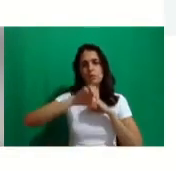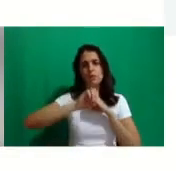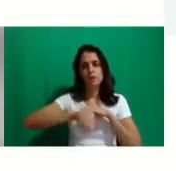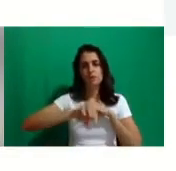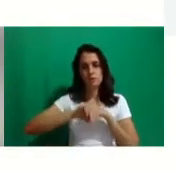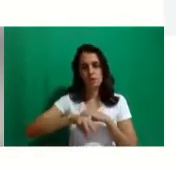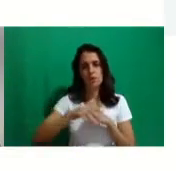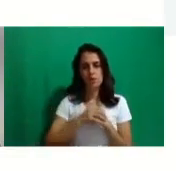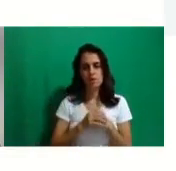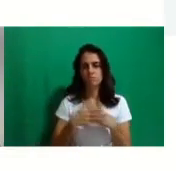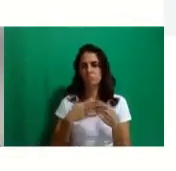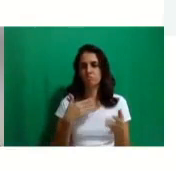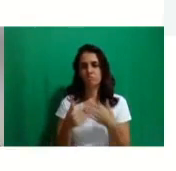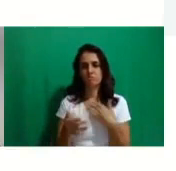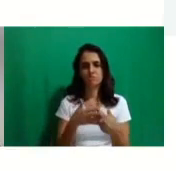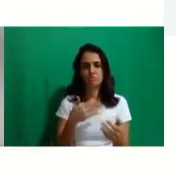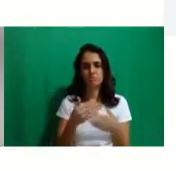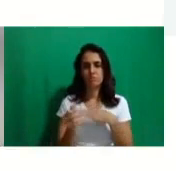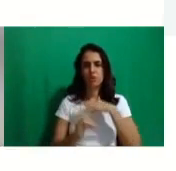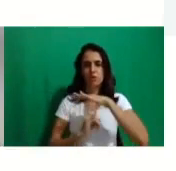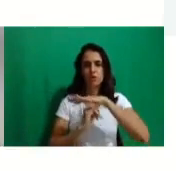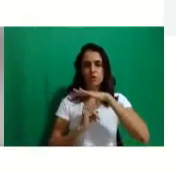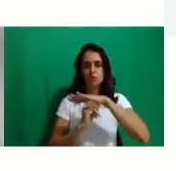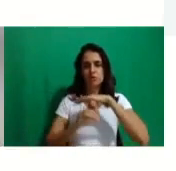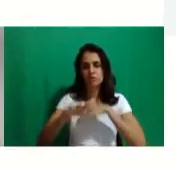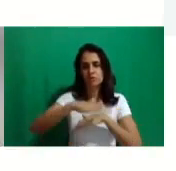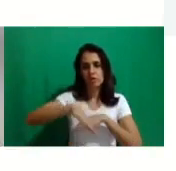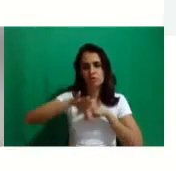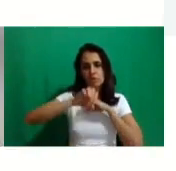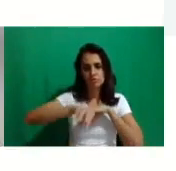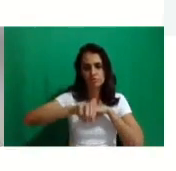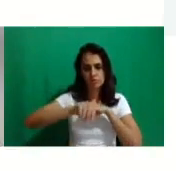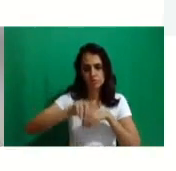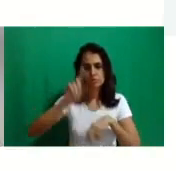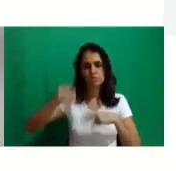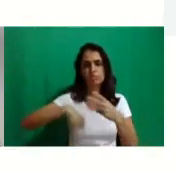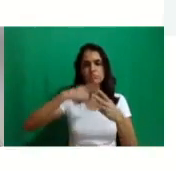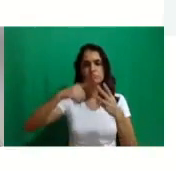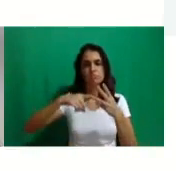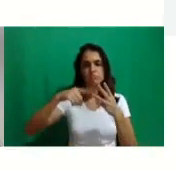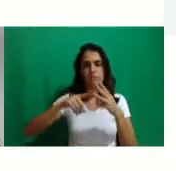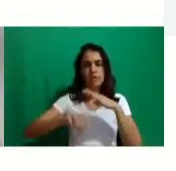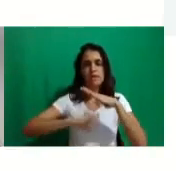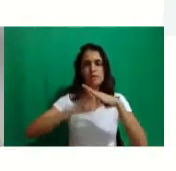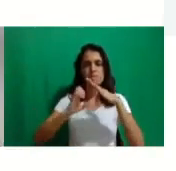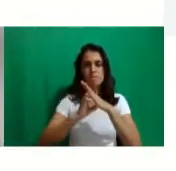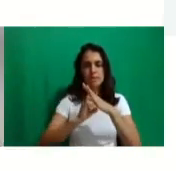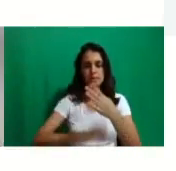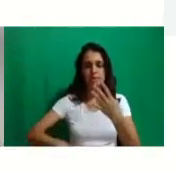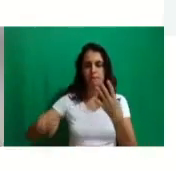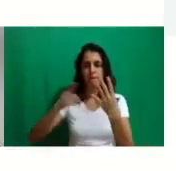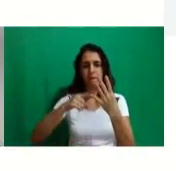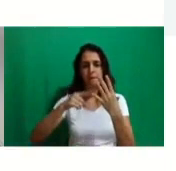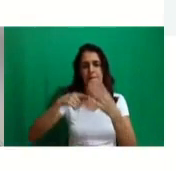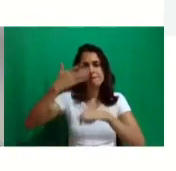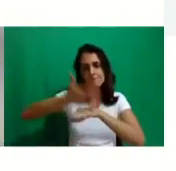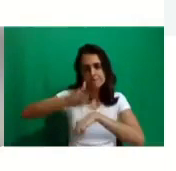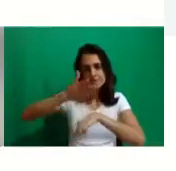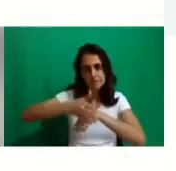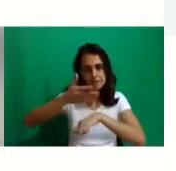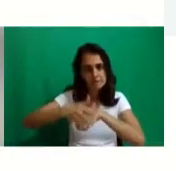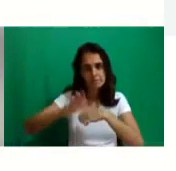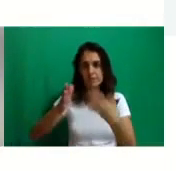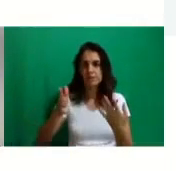qualquer outra instituição educacional, empresas, né? Em treinamento, em espaços não formais como